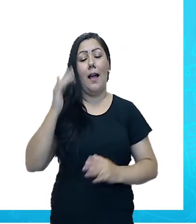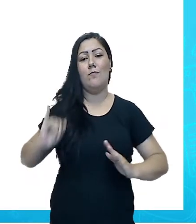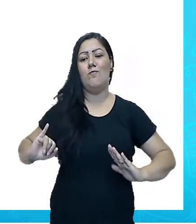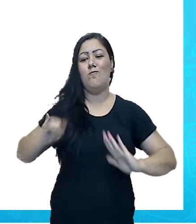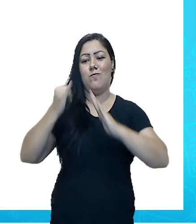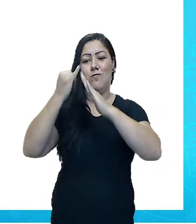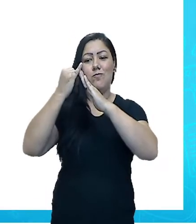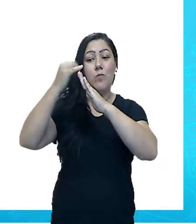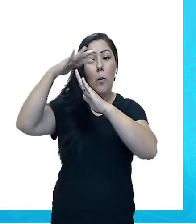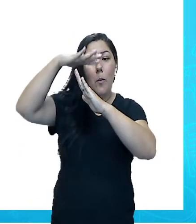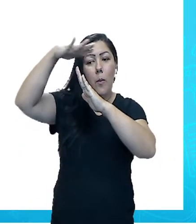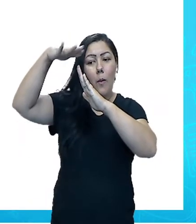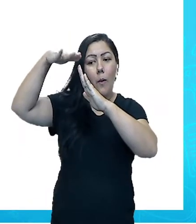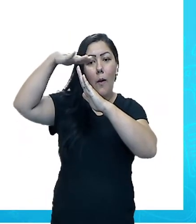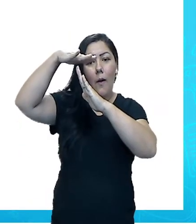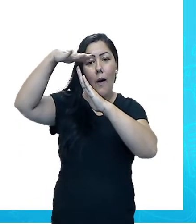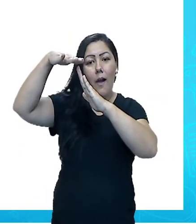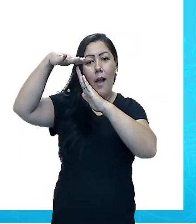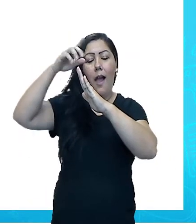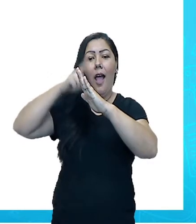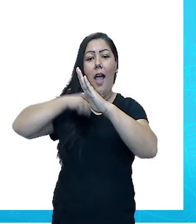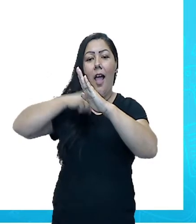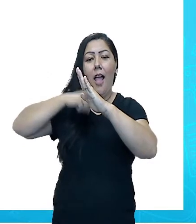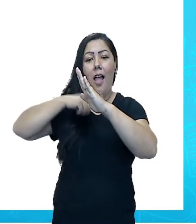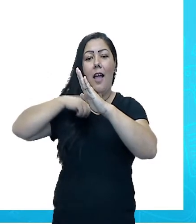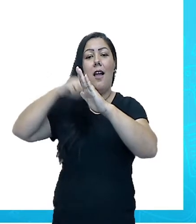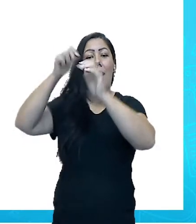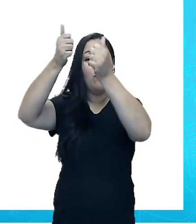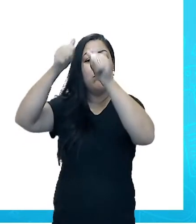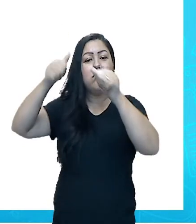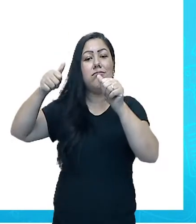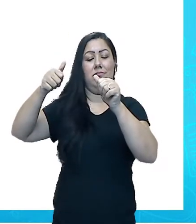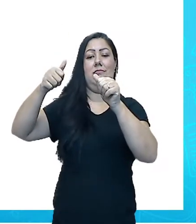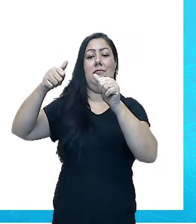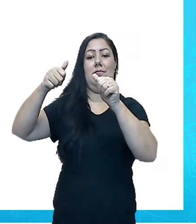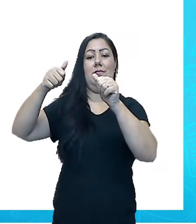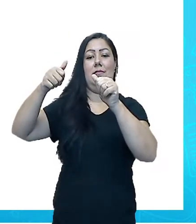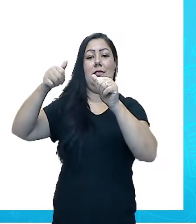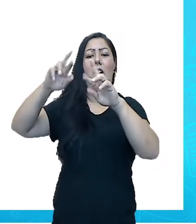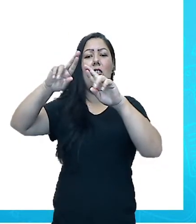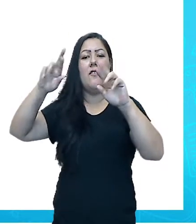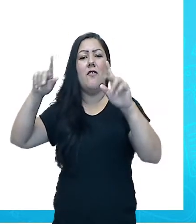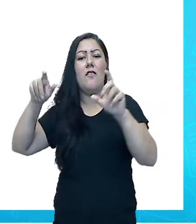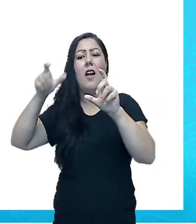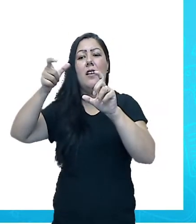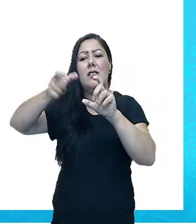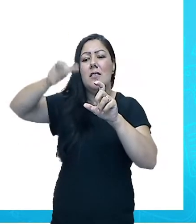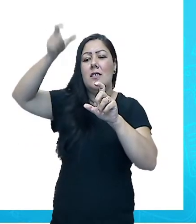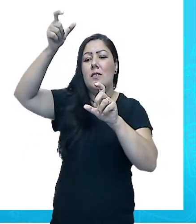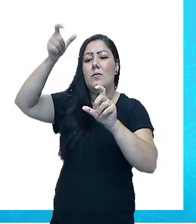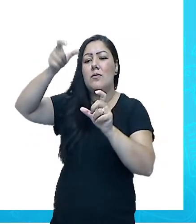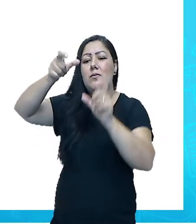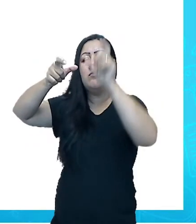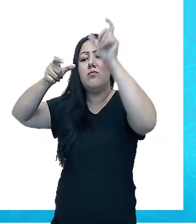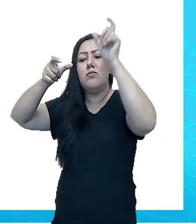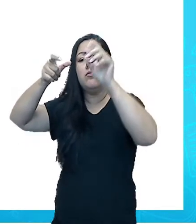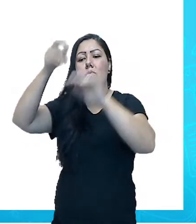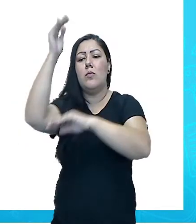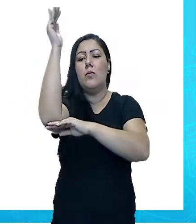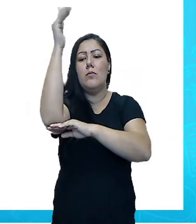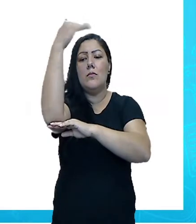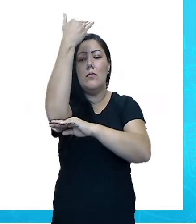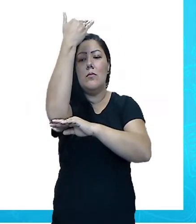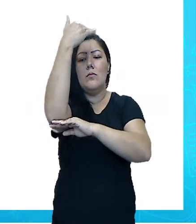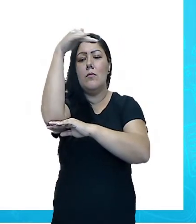principalmente, né? Nós temos a santa lá em cima, nós temos várias antenas, várias construções,